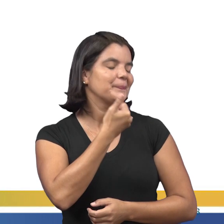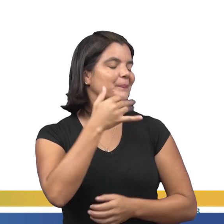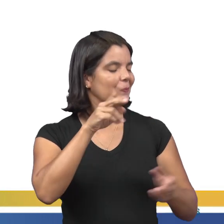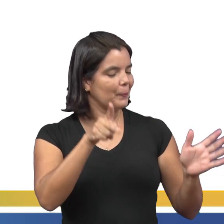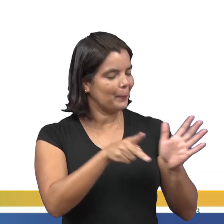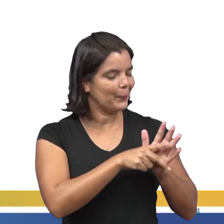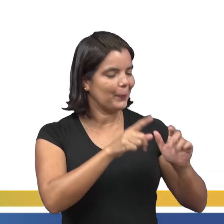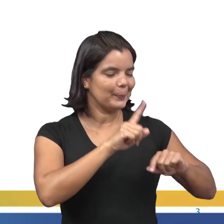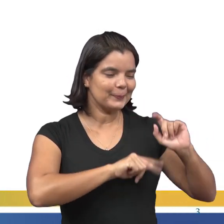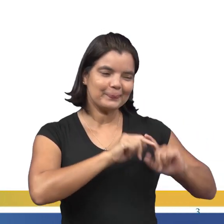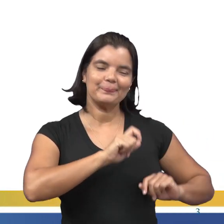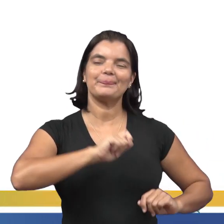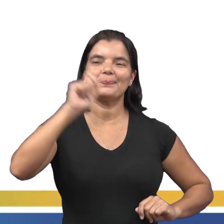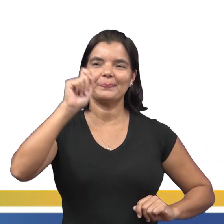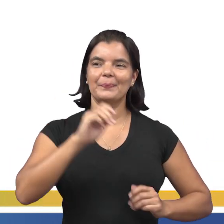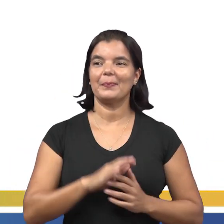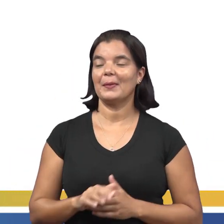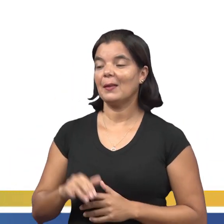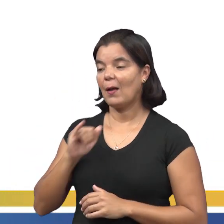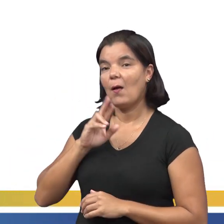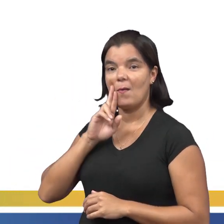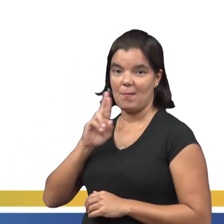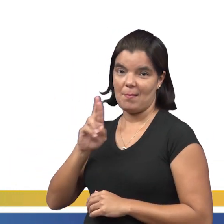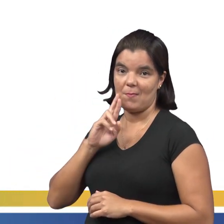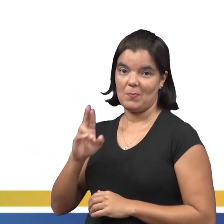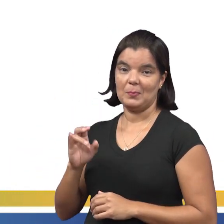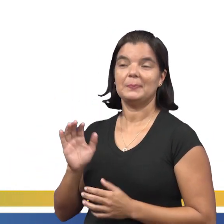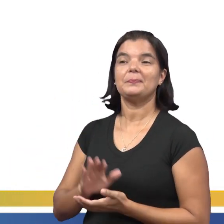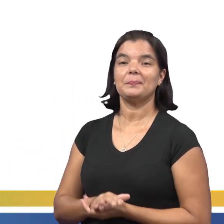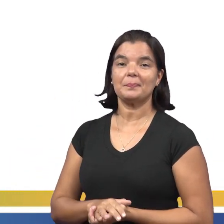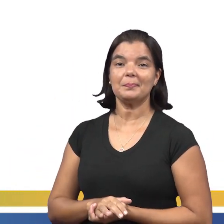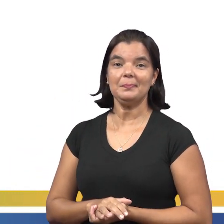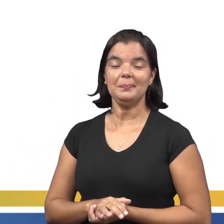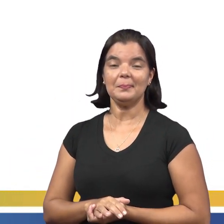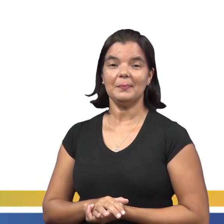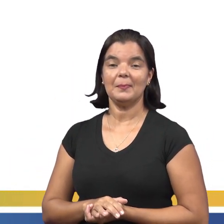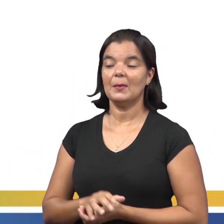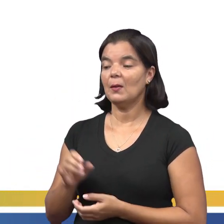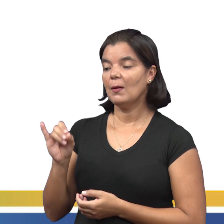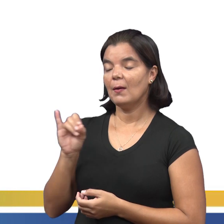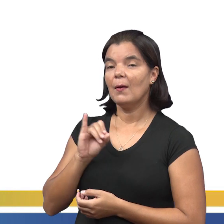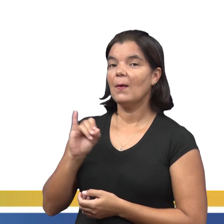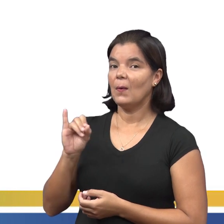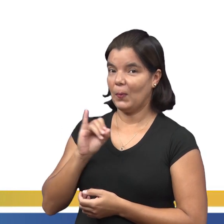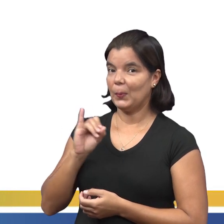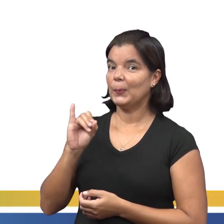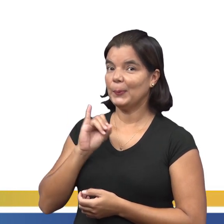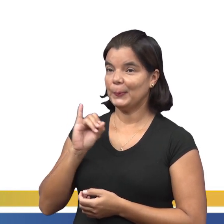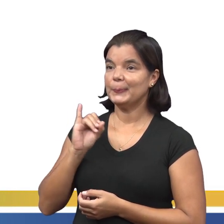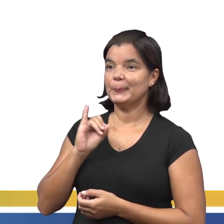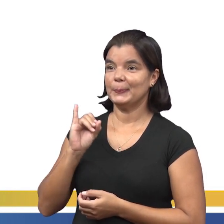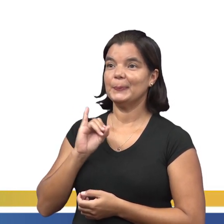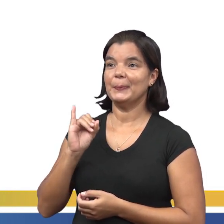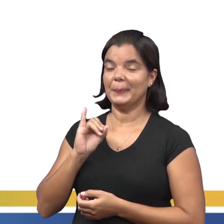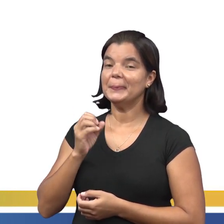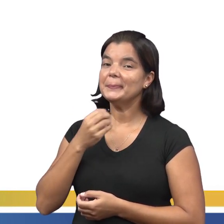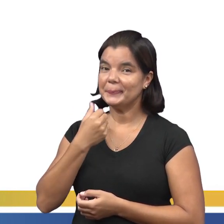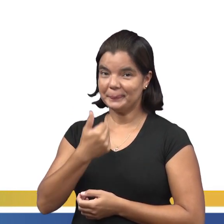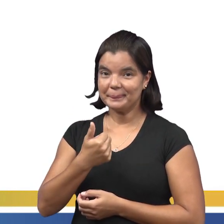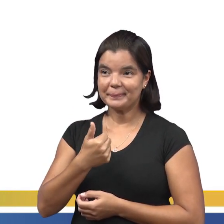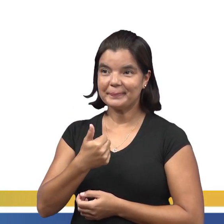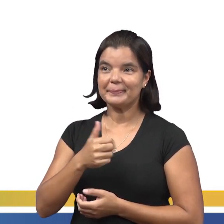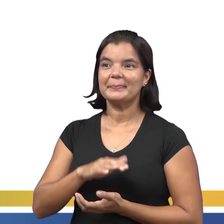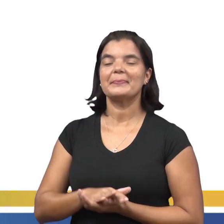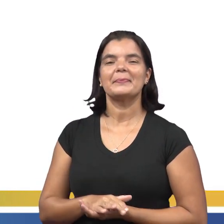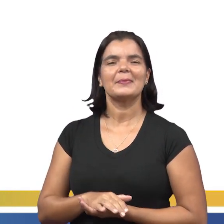do Acre. E a outra responde. Vamos dar atenção à resposta da moça que atende o telefone. Oi,